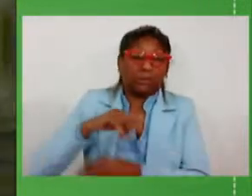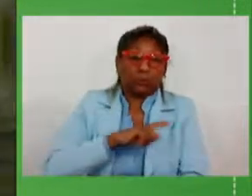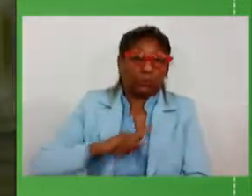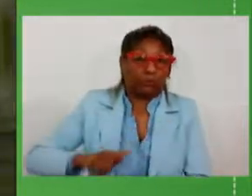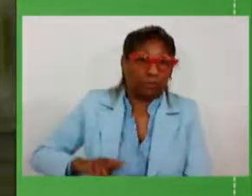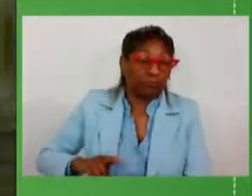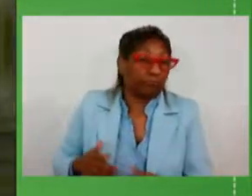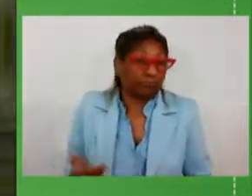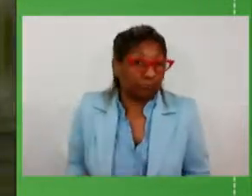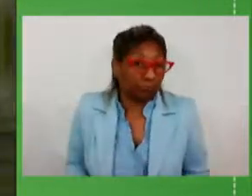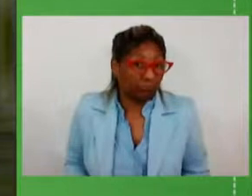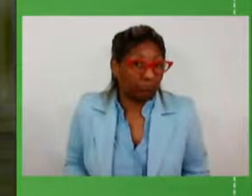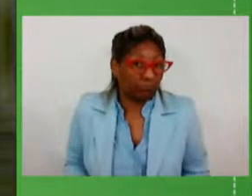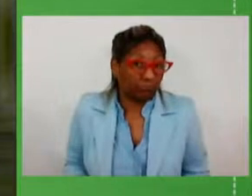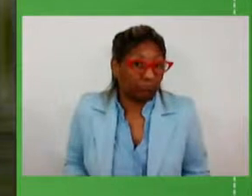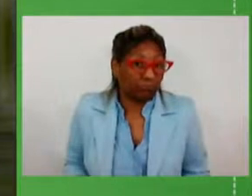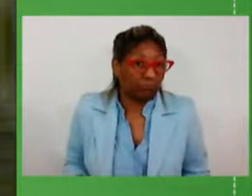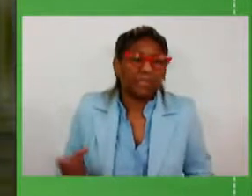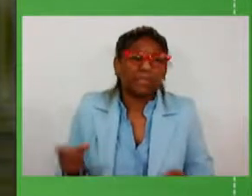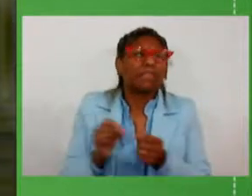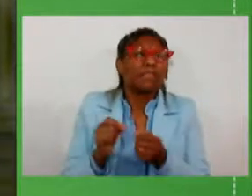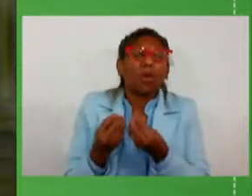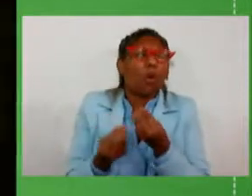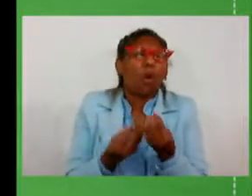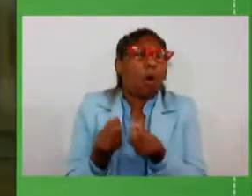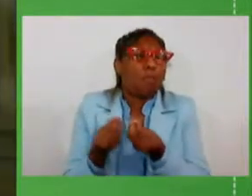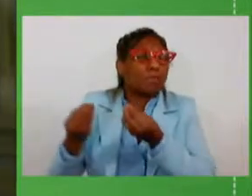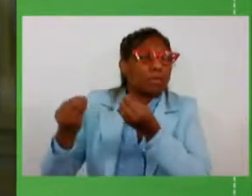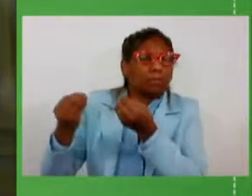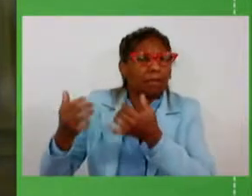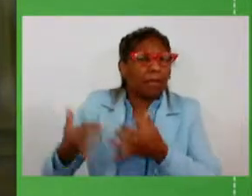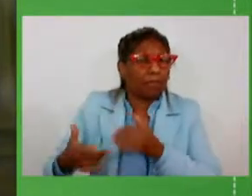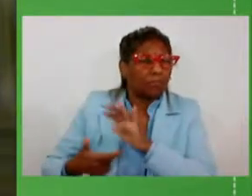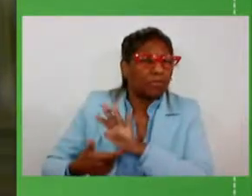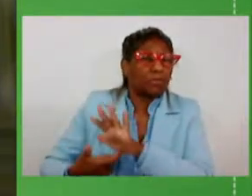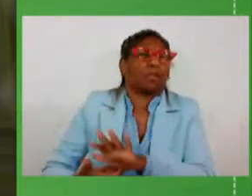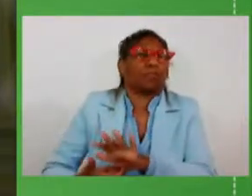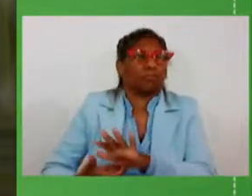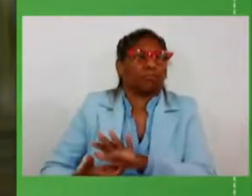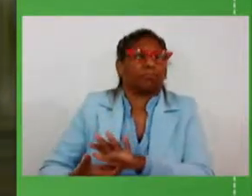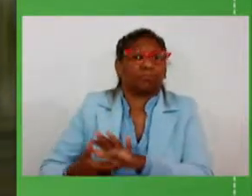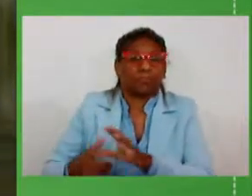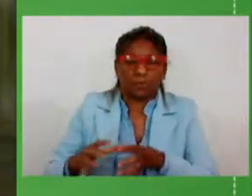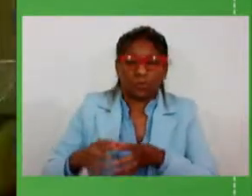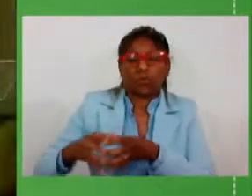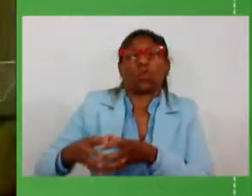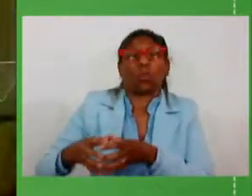e fazer um registro destacando a nossa base parlamentar